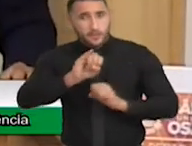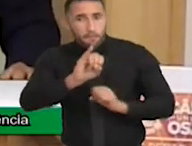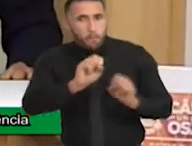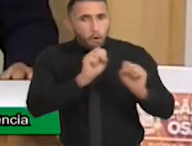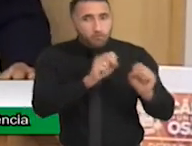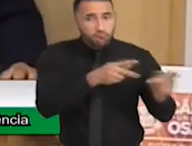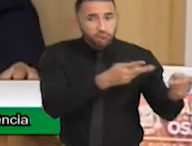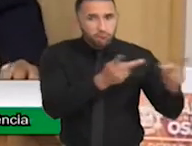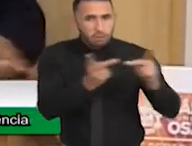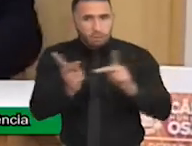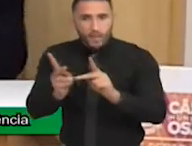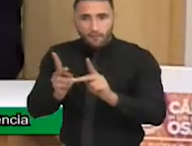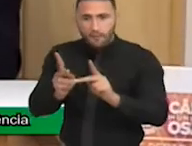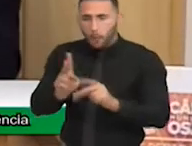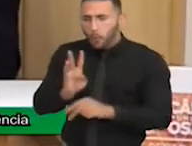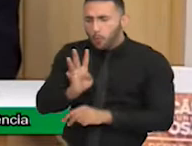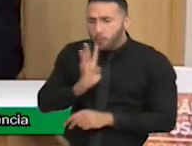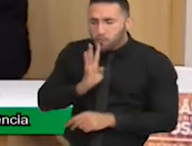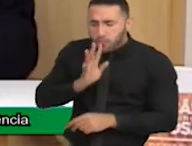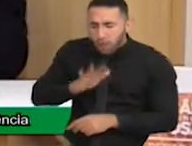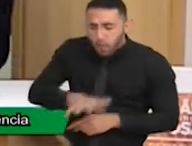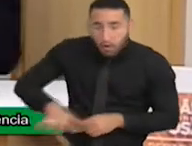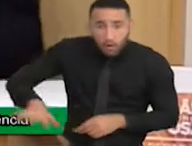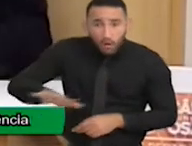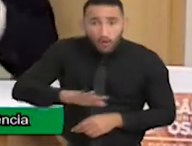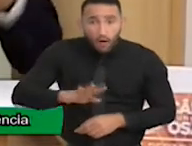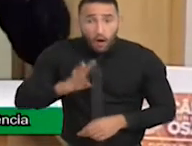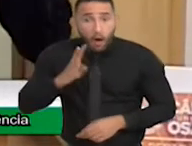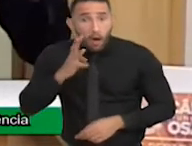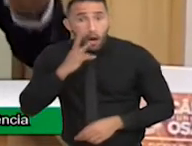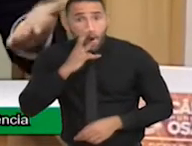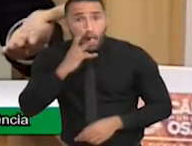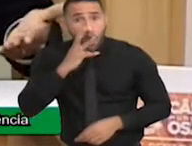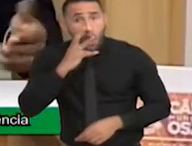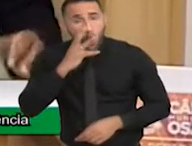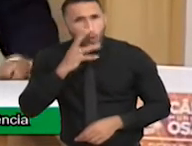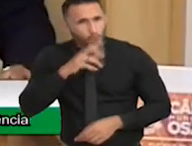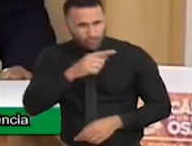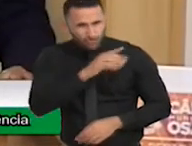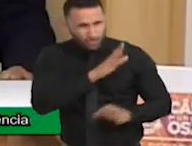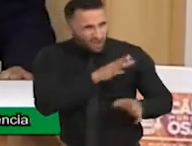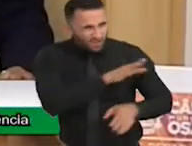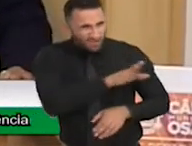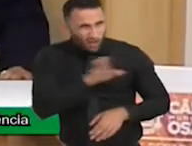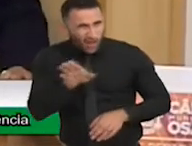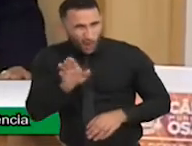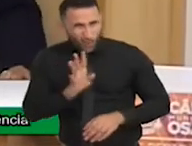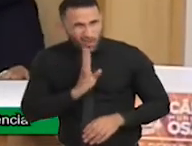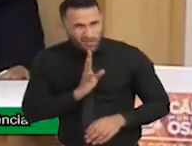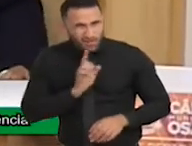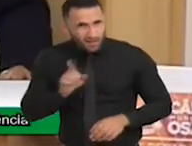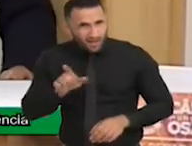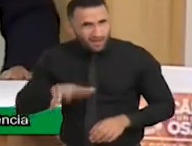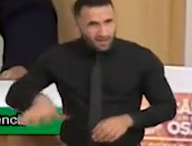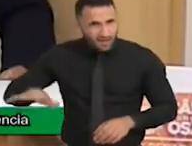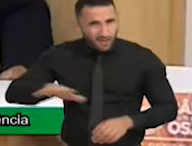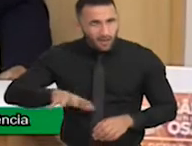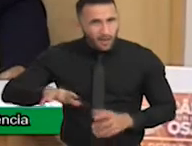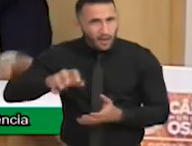visita lá, você vai se surpreender, não sei se você já foi lá, se você conhece, está ali na